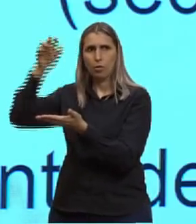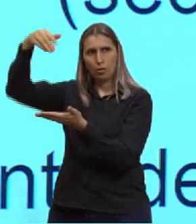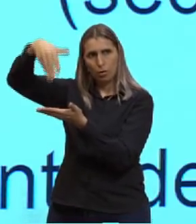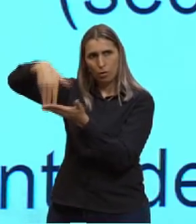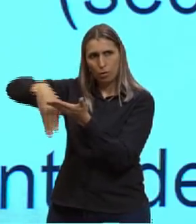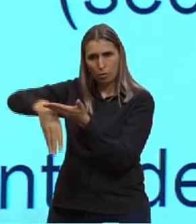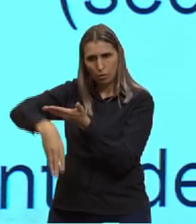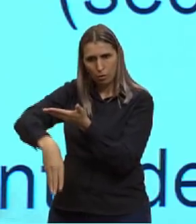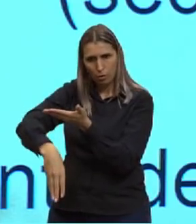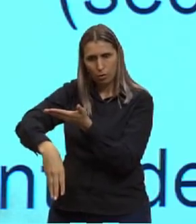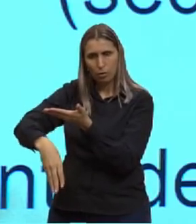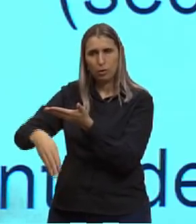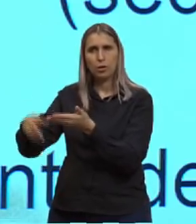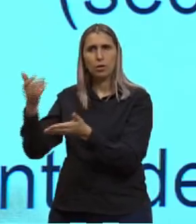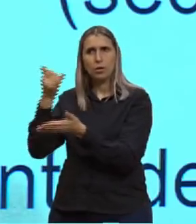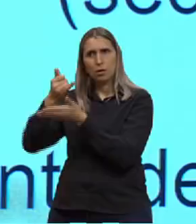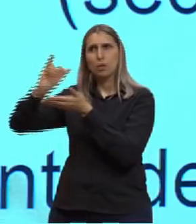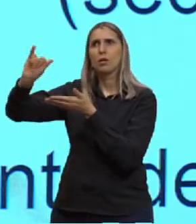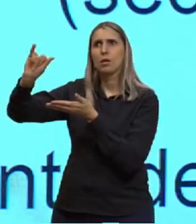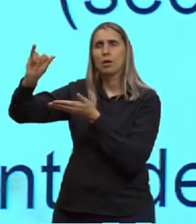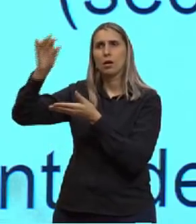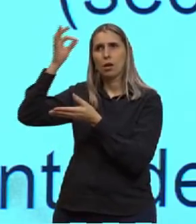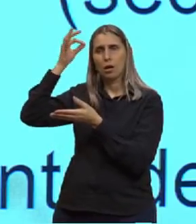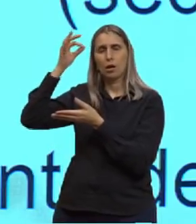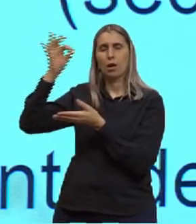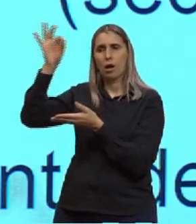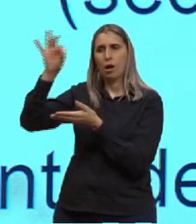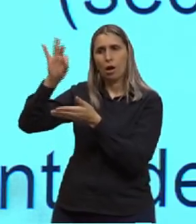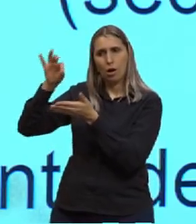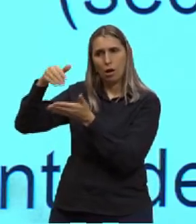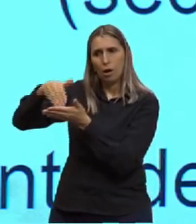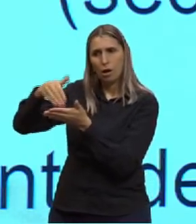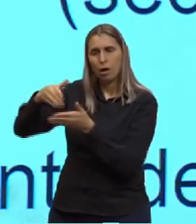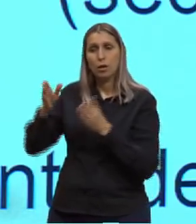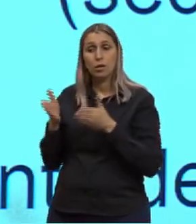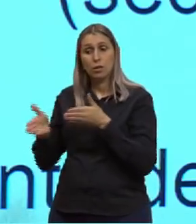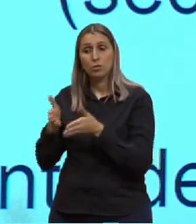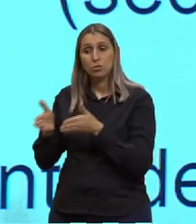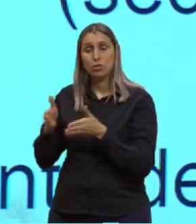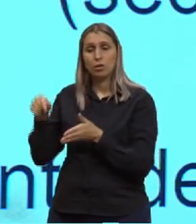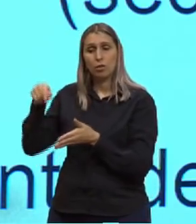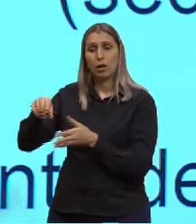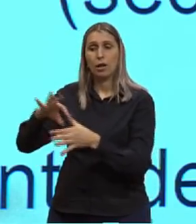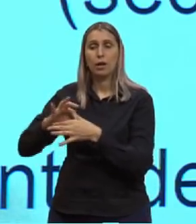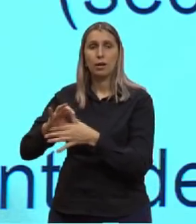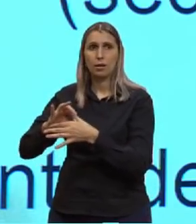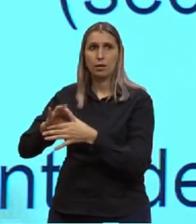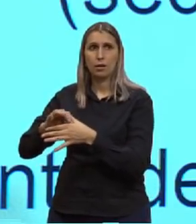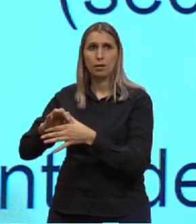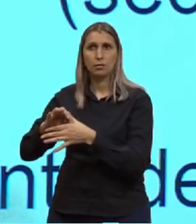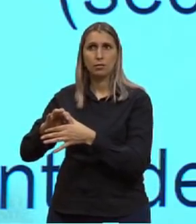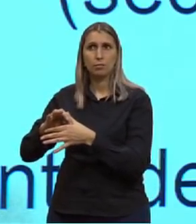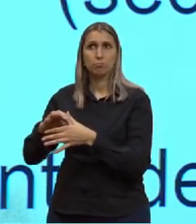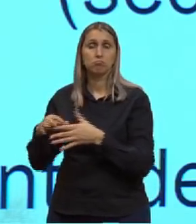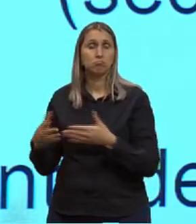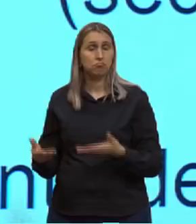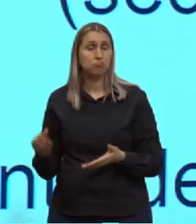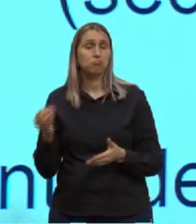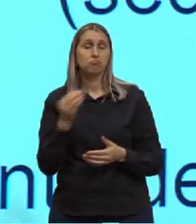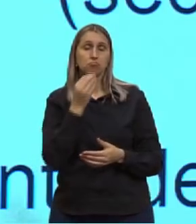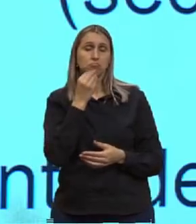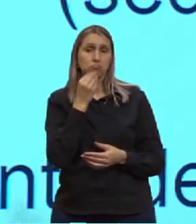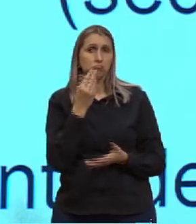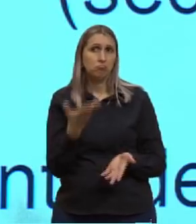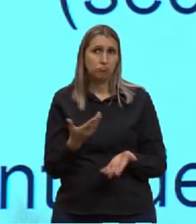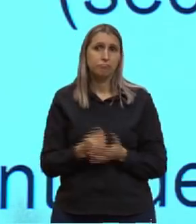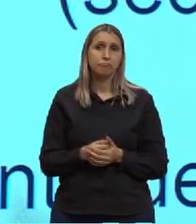então, que as moscas tivessem acesso direto à carne. E, obviamente, vocês